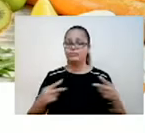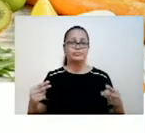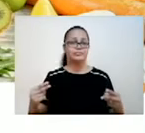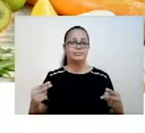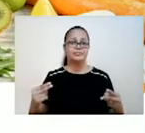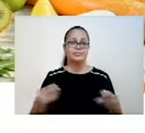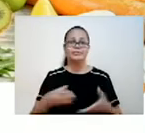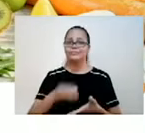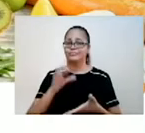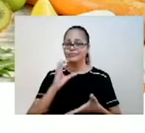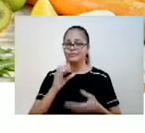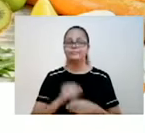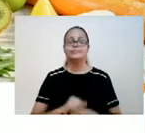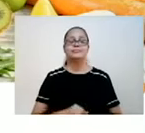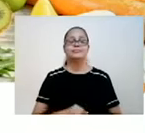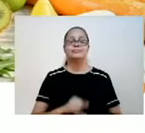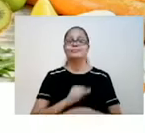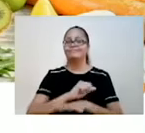So, let's see what we have.